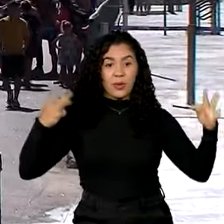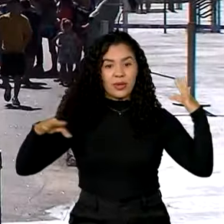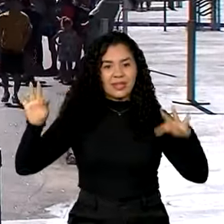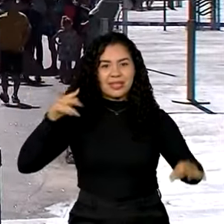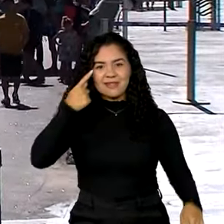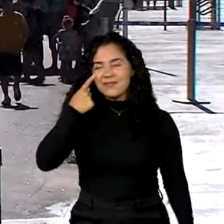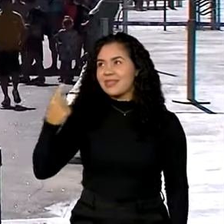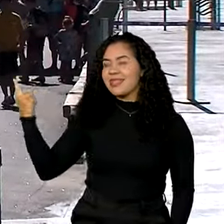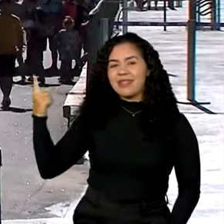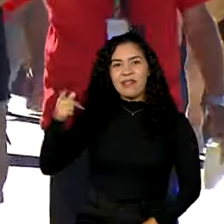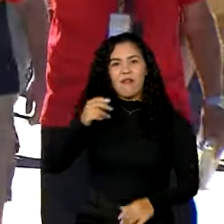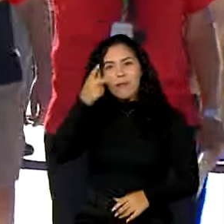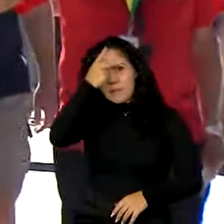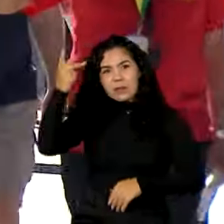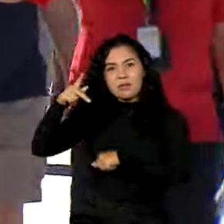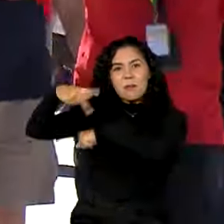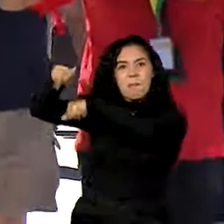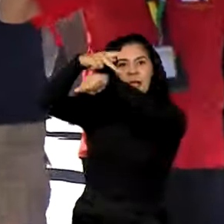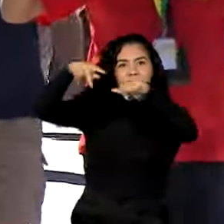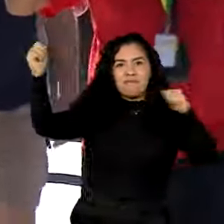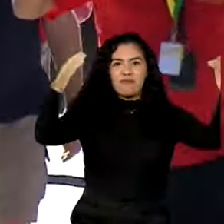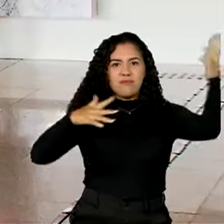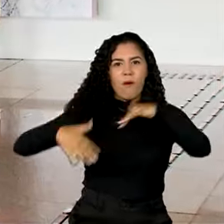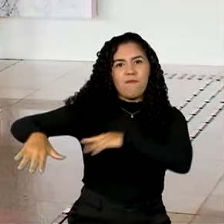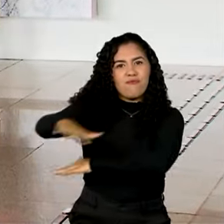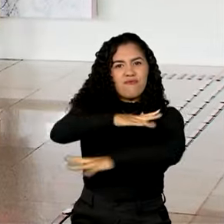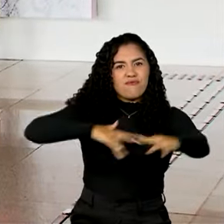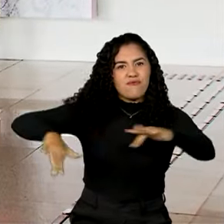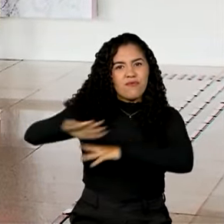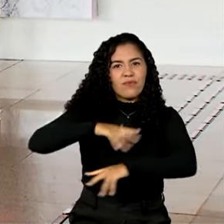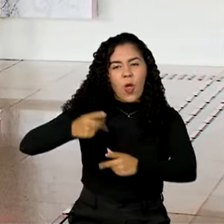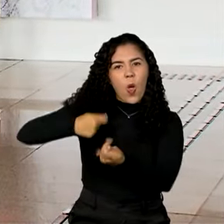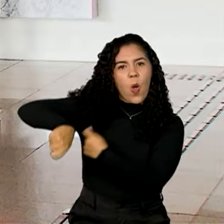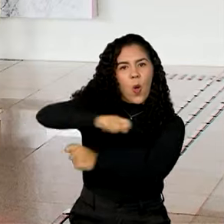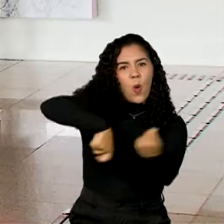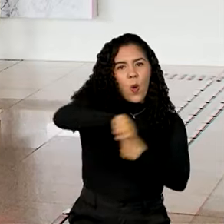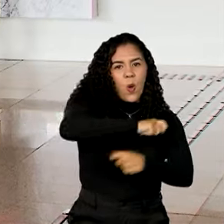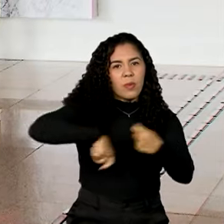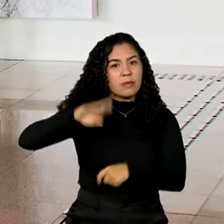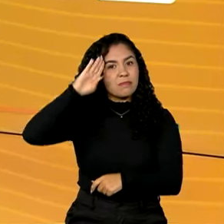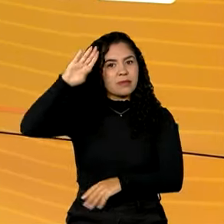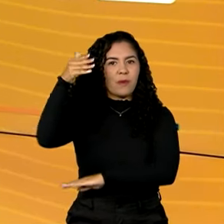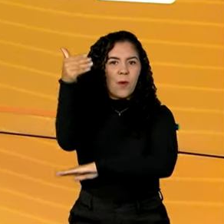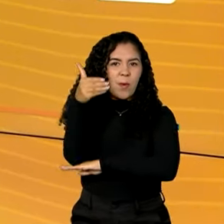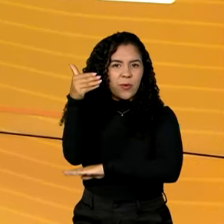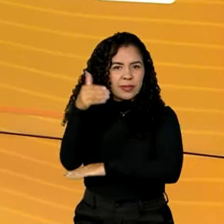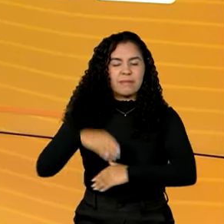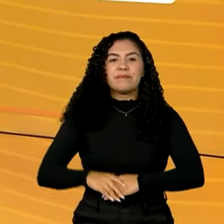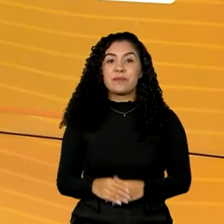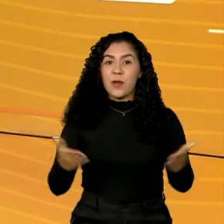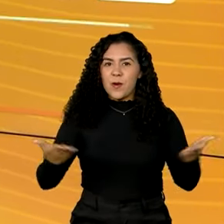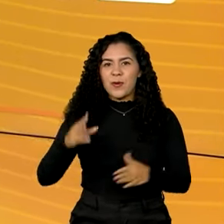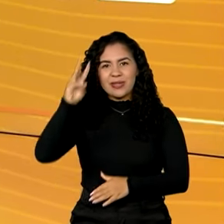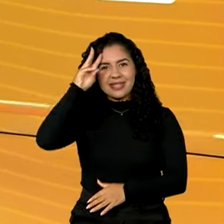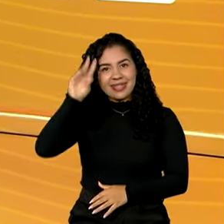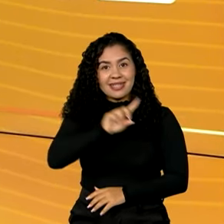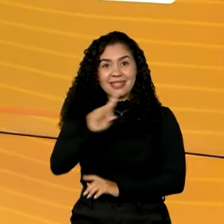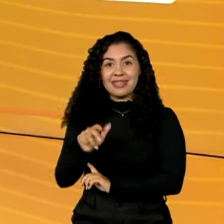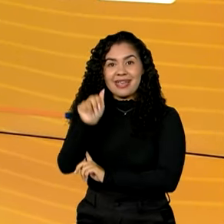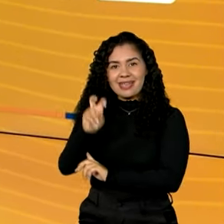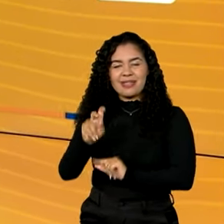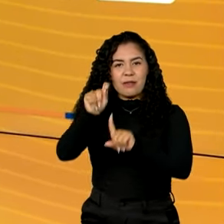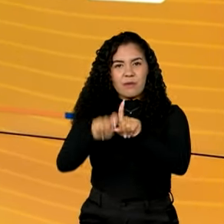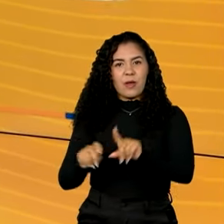busca de estrangeiros pelo Brasil movimenta a economia com destaque para o setor de hospedagem. Terça-feira, 15 de